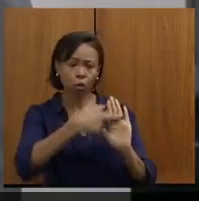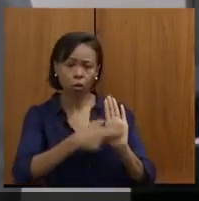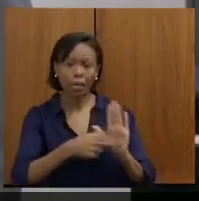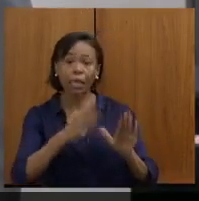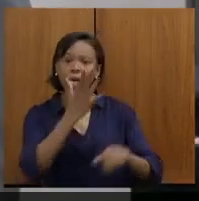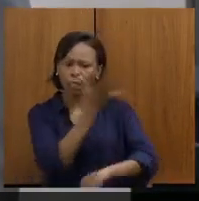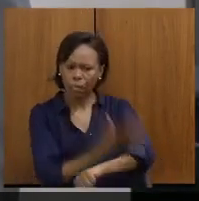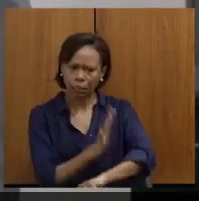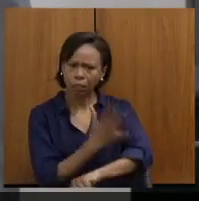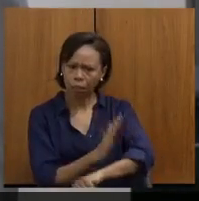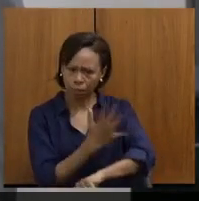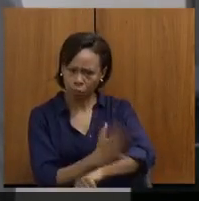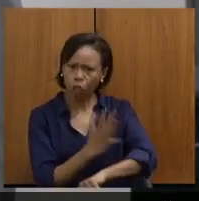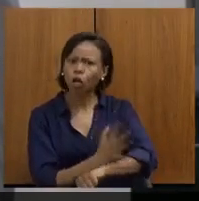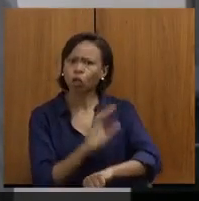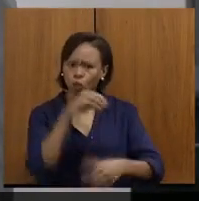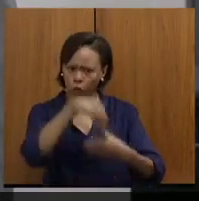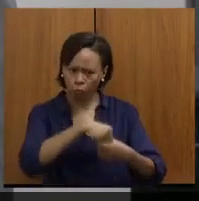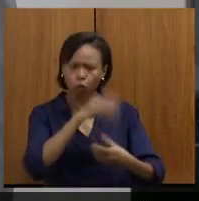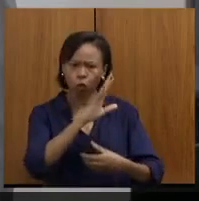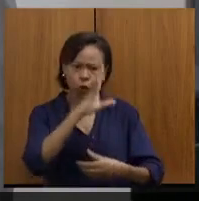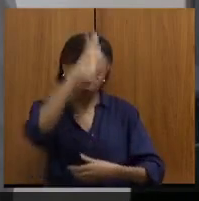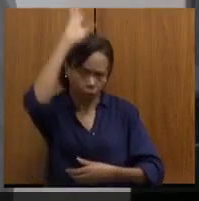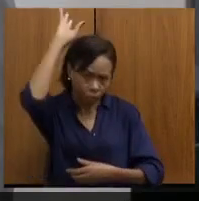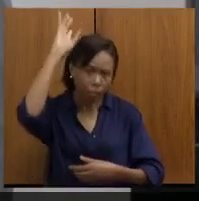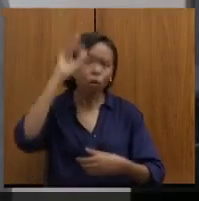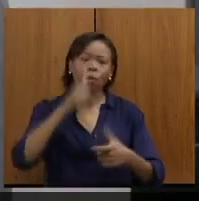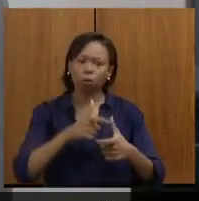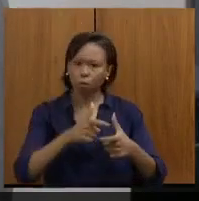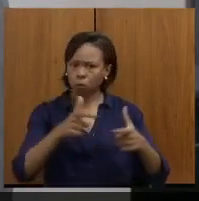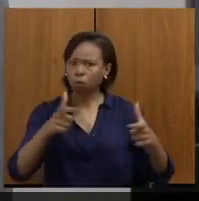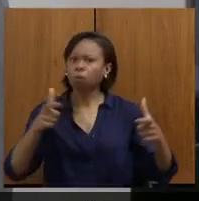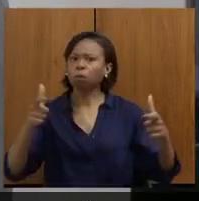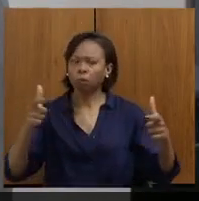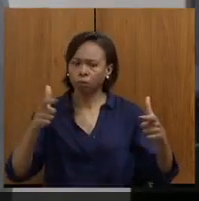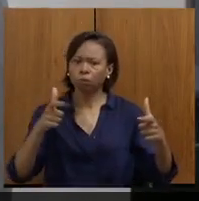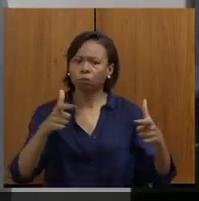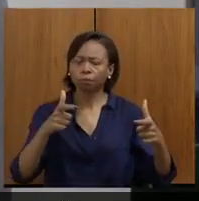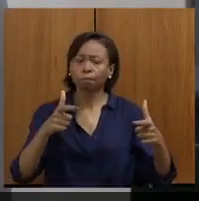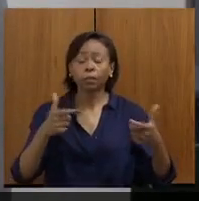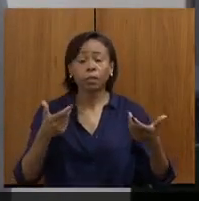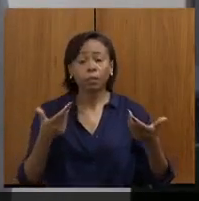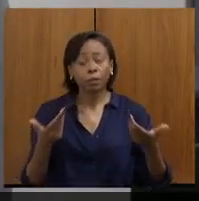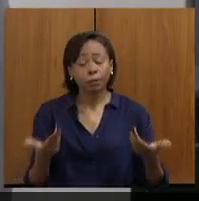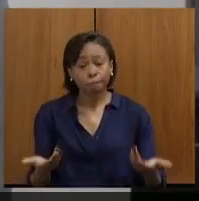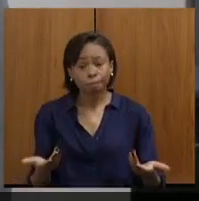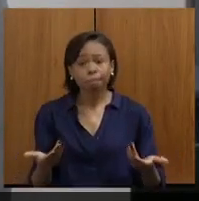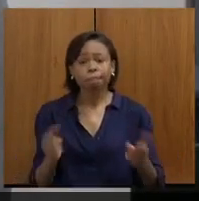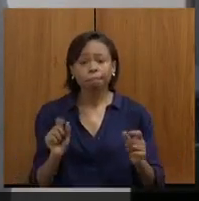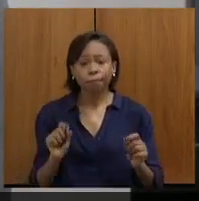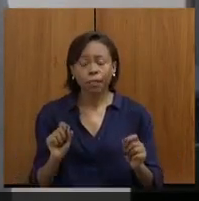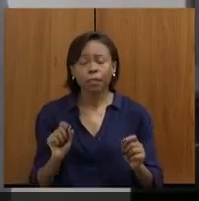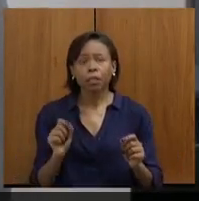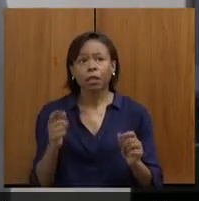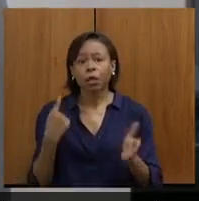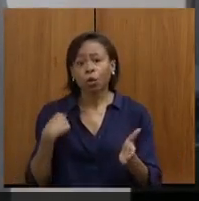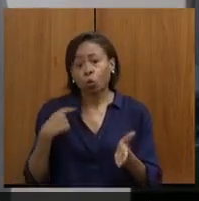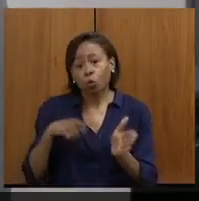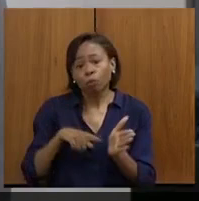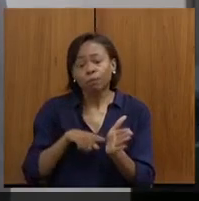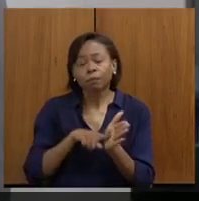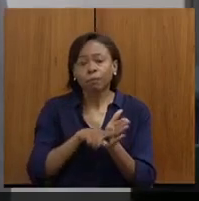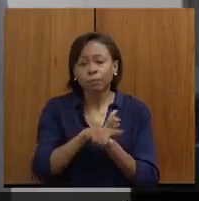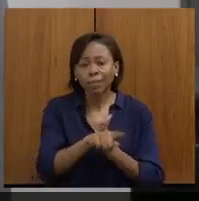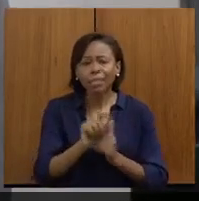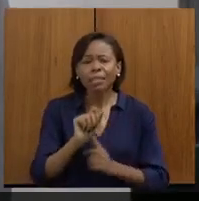treinamento, nós vamos ter um aumento significativo. Então, o questionamento que eu faço,